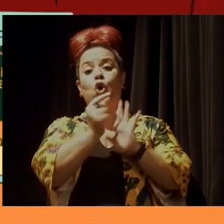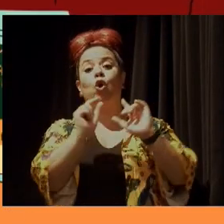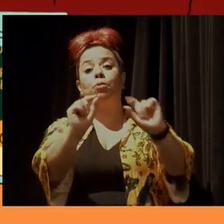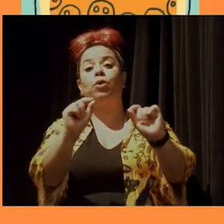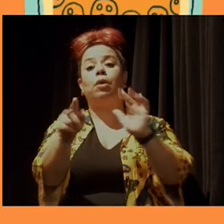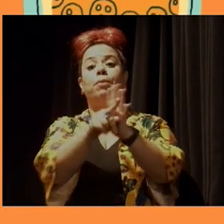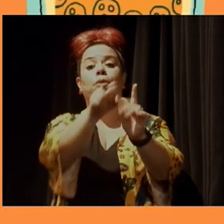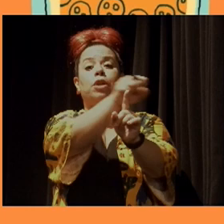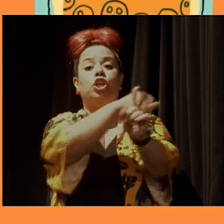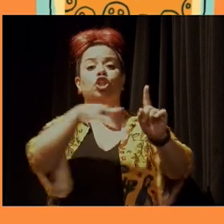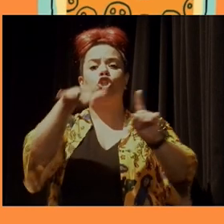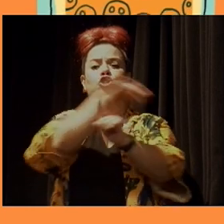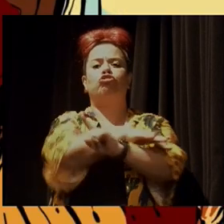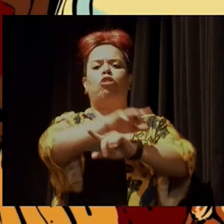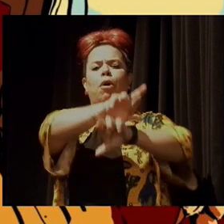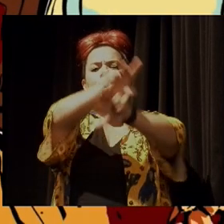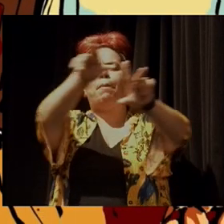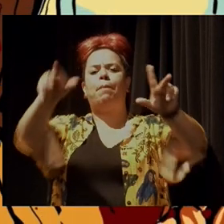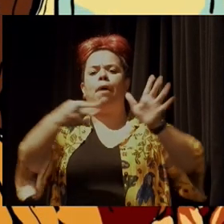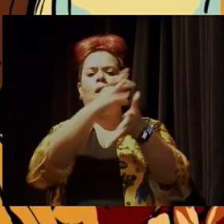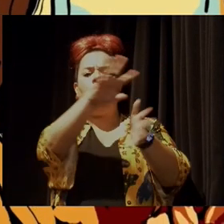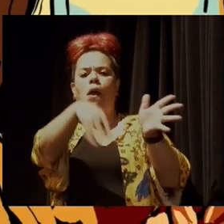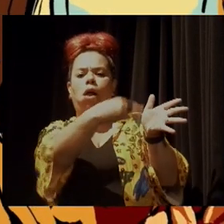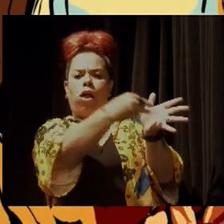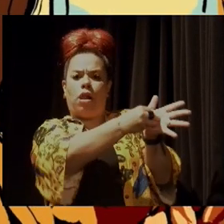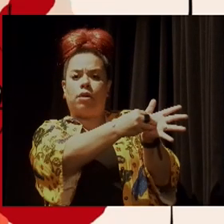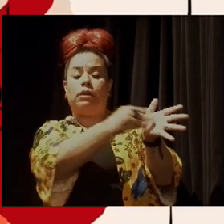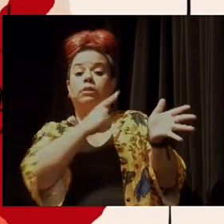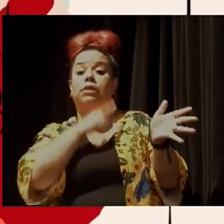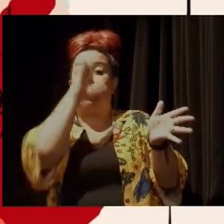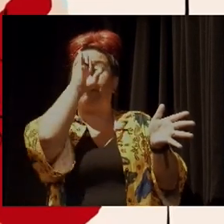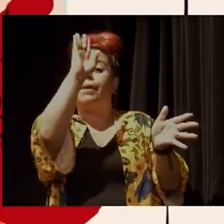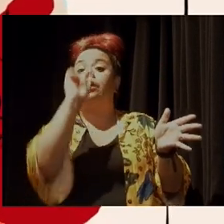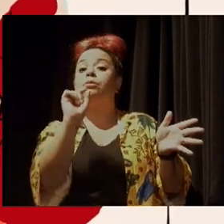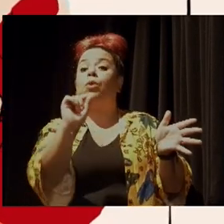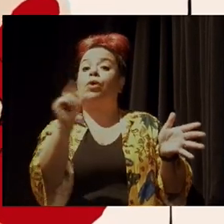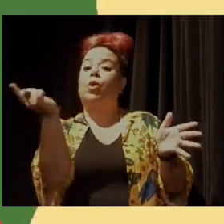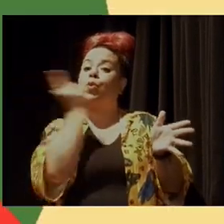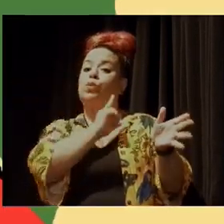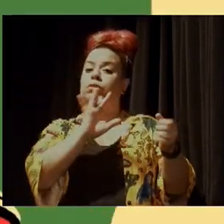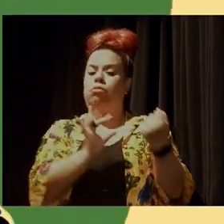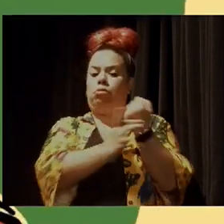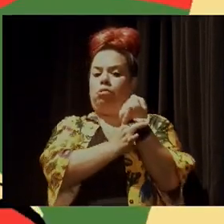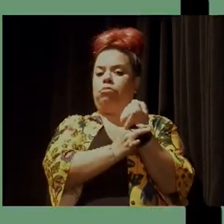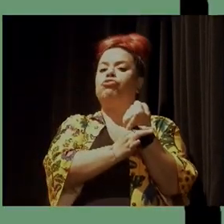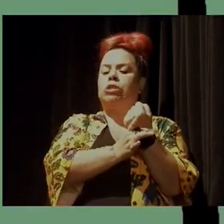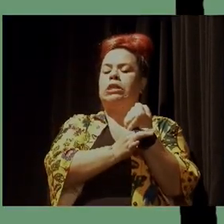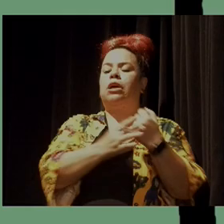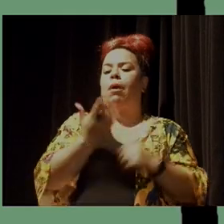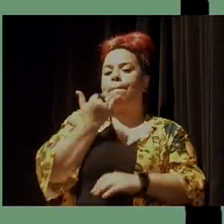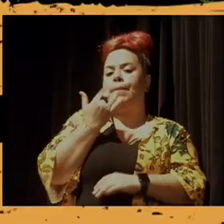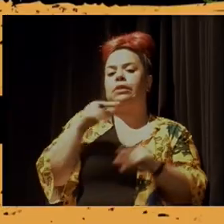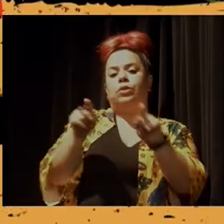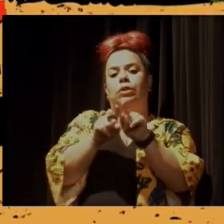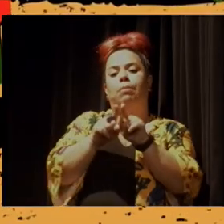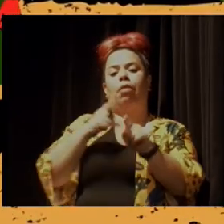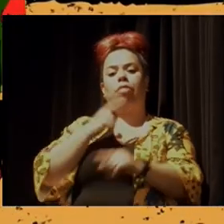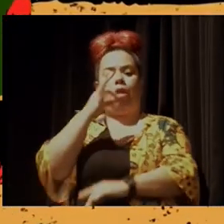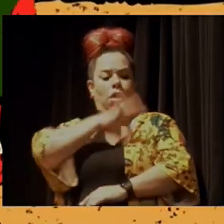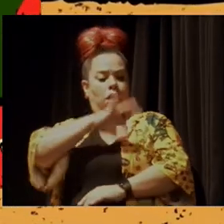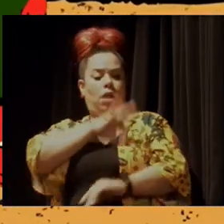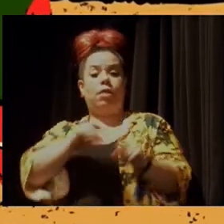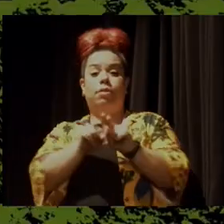sociobiodiversidade. Sua prioridade é garantir segurança alimentar, gerar renda, manter